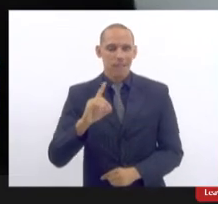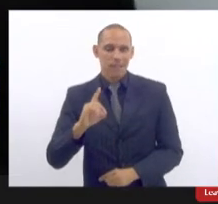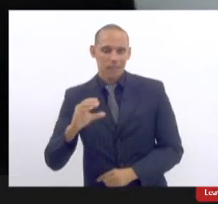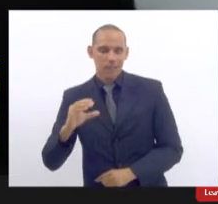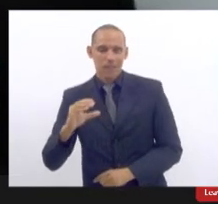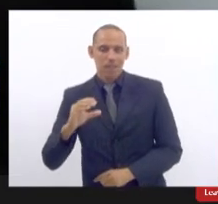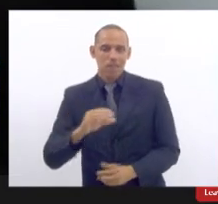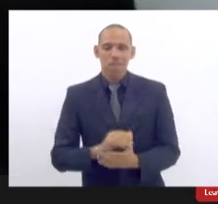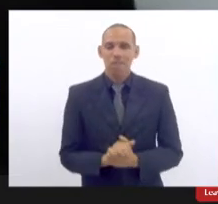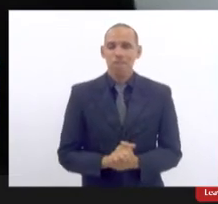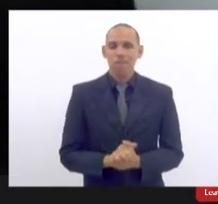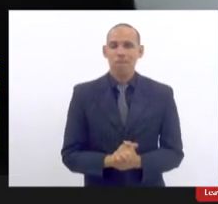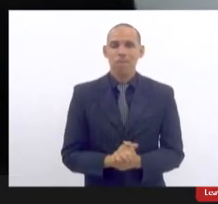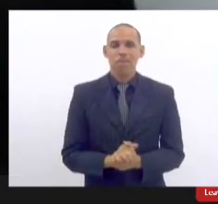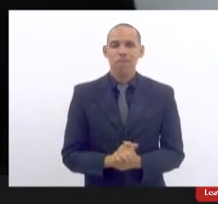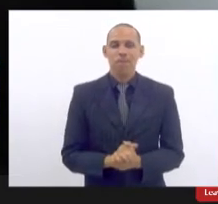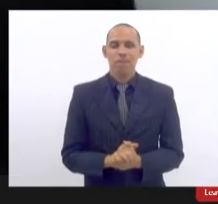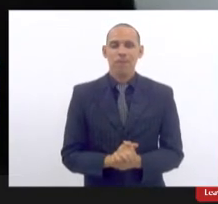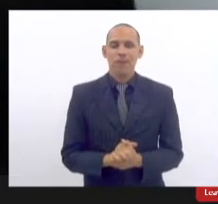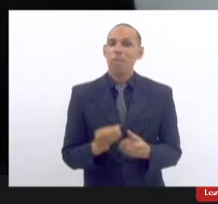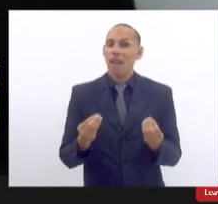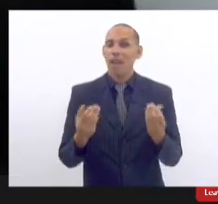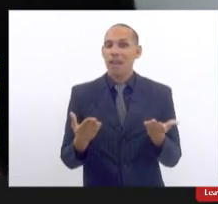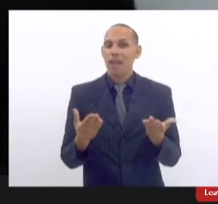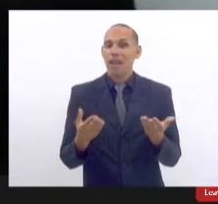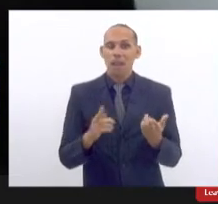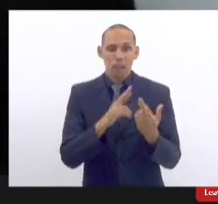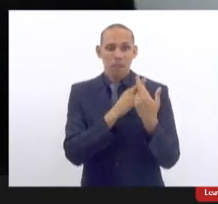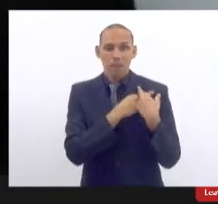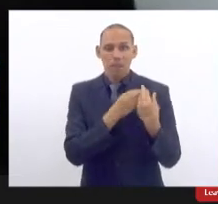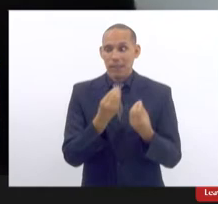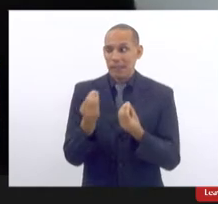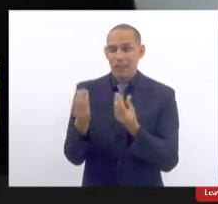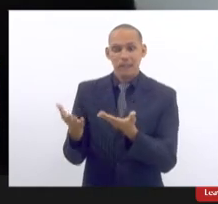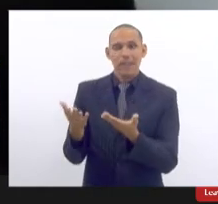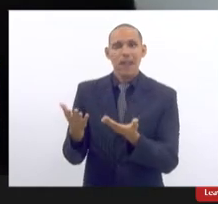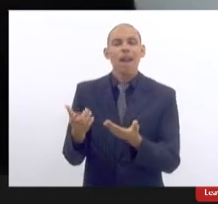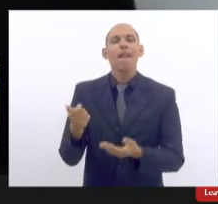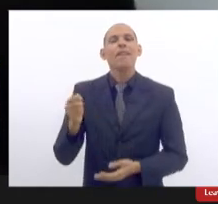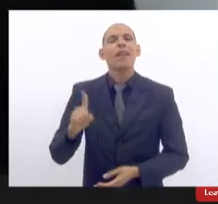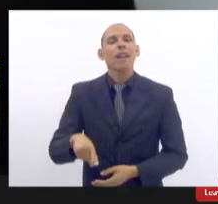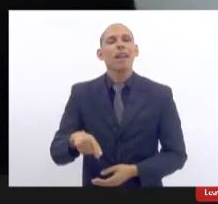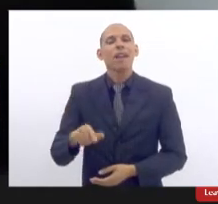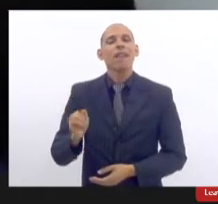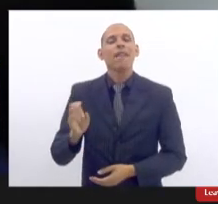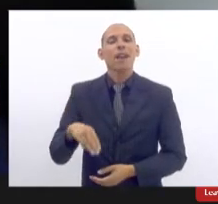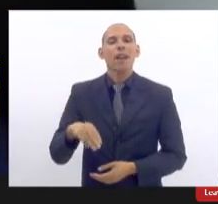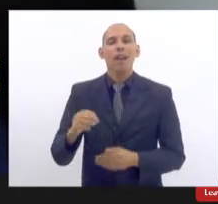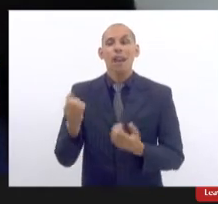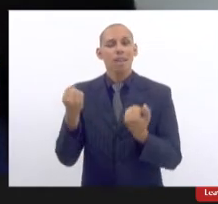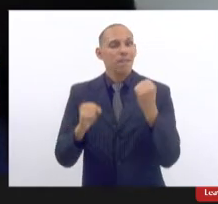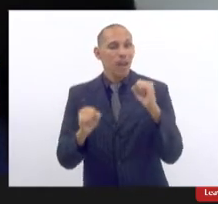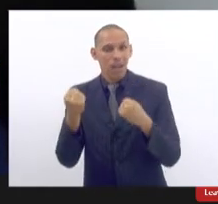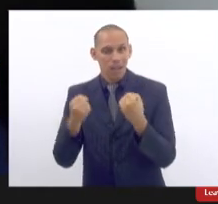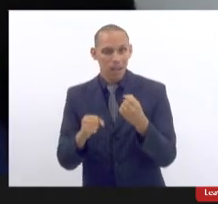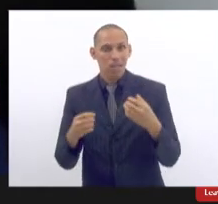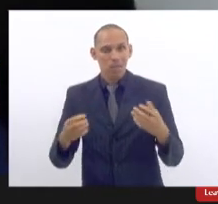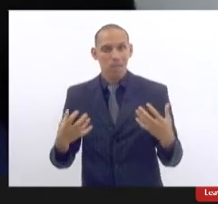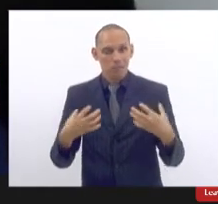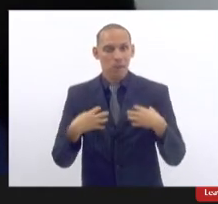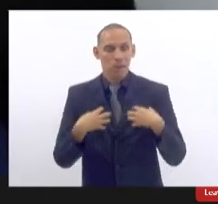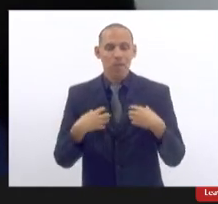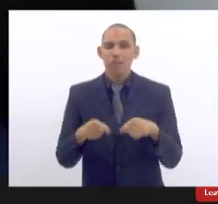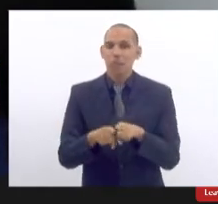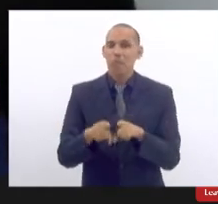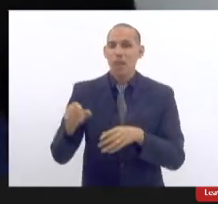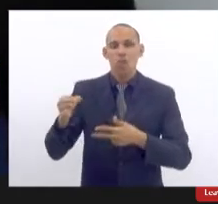ainda para responsabilizar as fabricantes de prótese o judiciário tem seguido